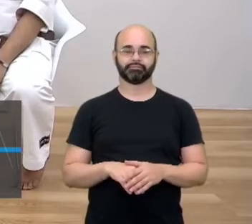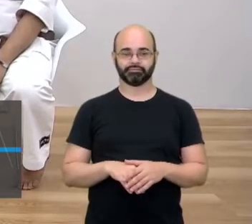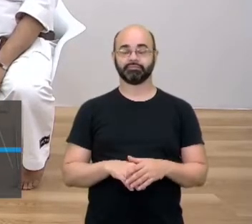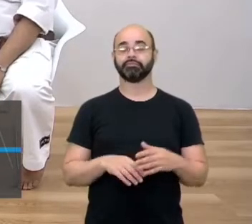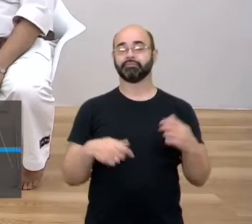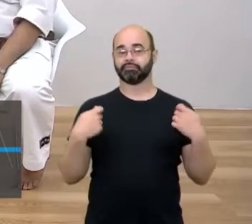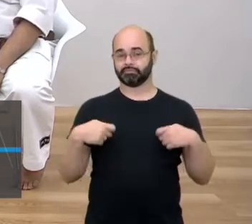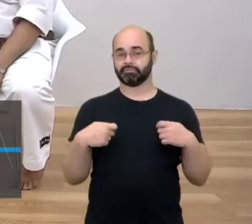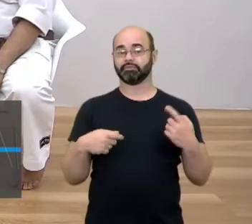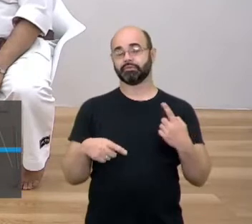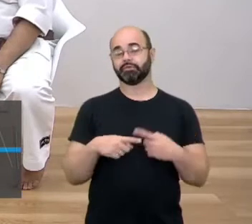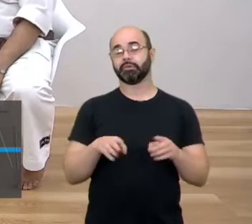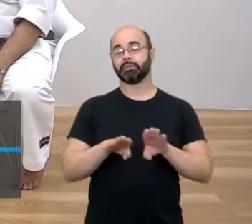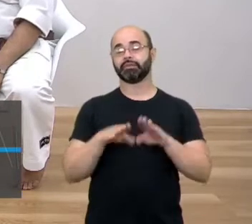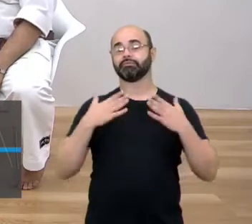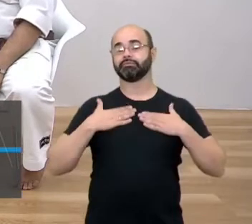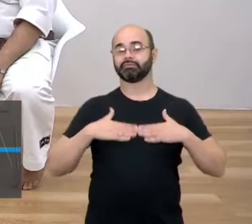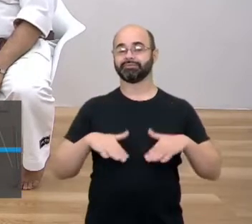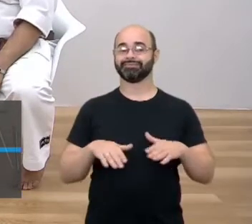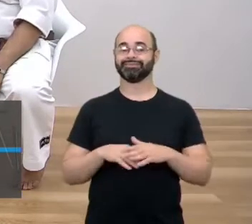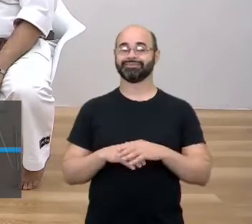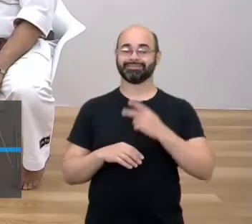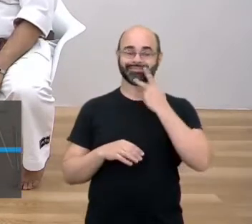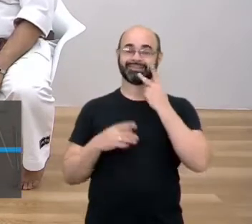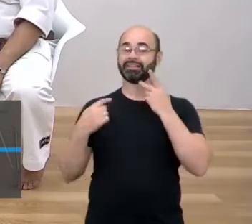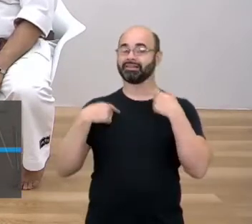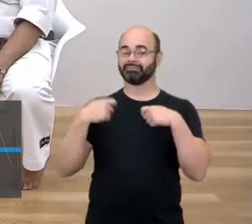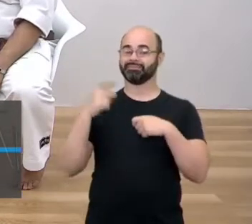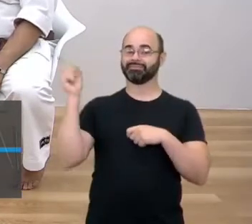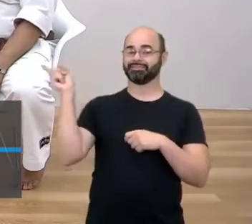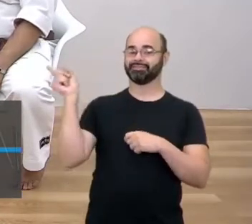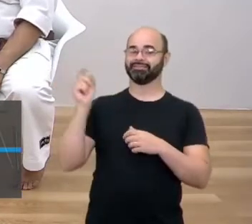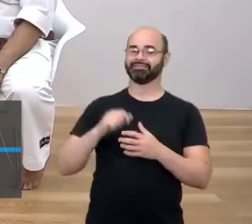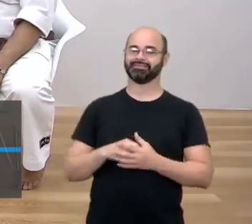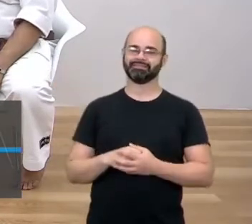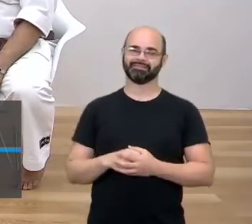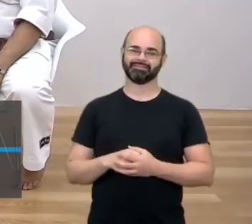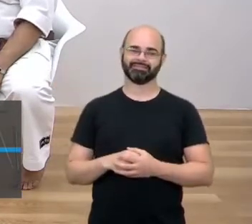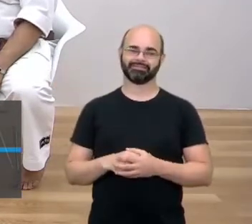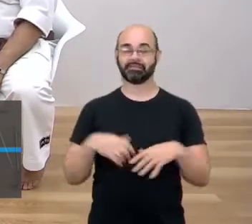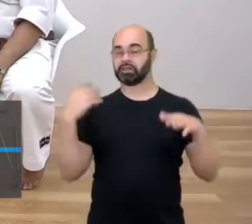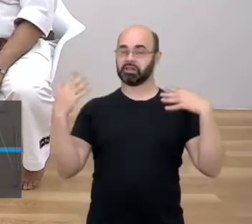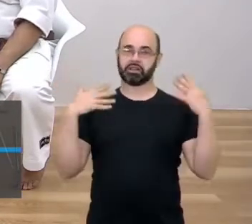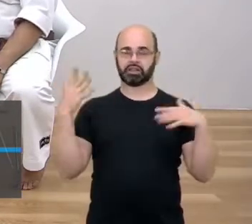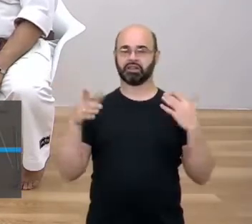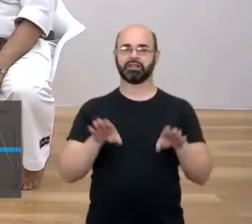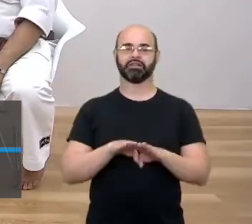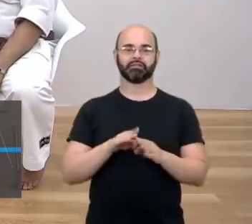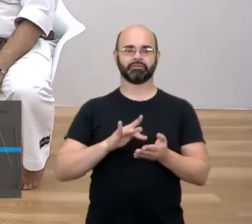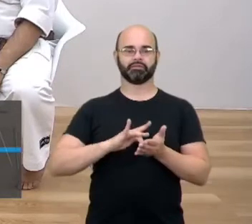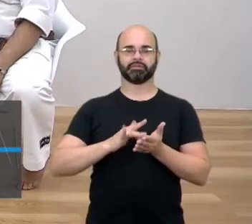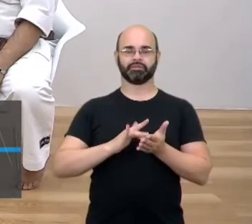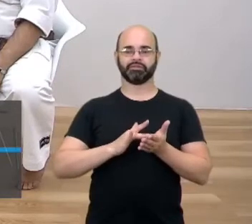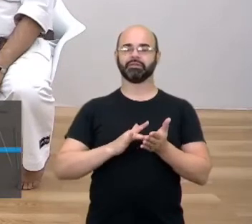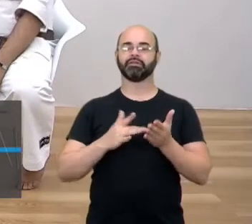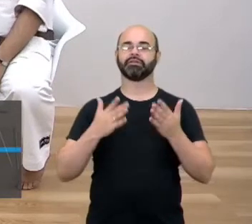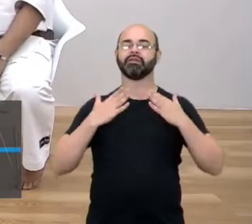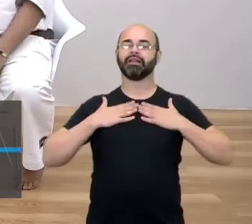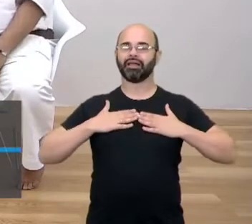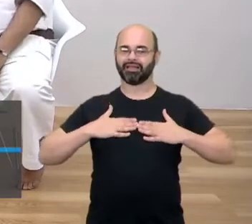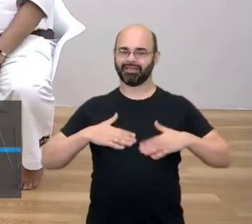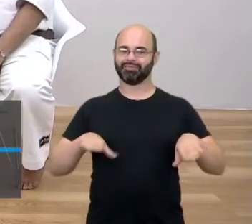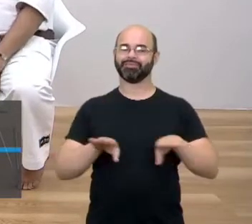É verdade. Né? Eu aqui... É, toda elétrica aí, toda alucinada e o... O balé também traz calma, gente. Tão percebendo?